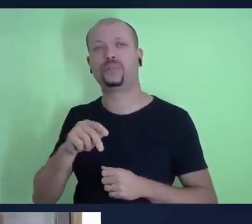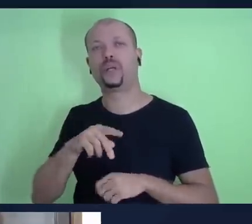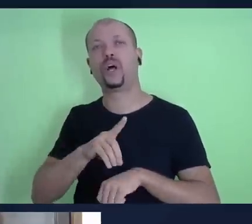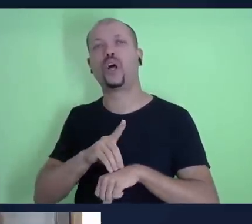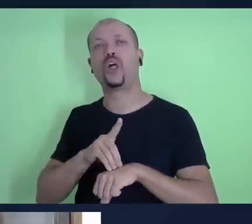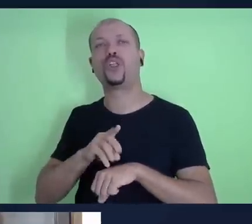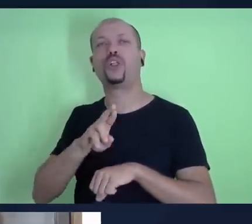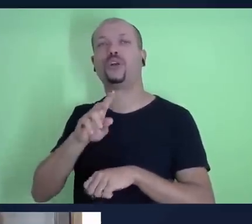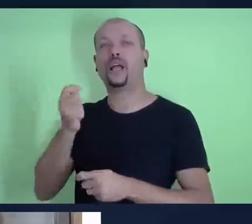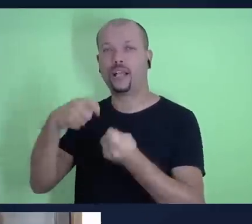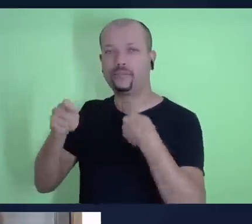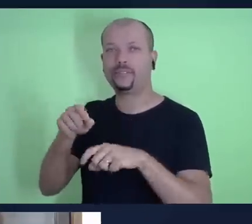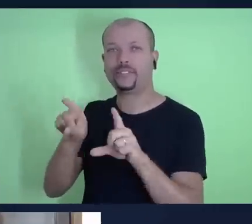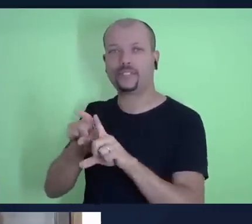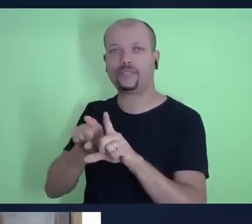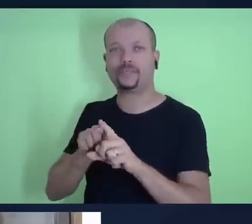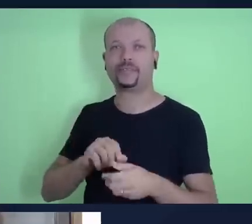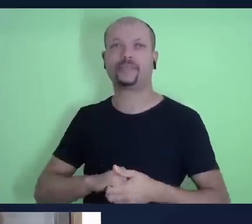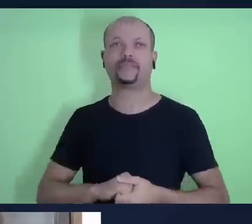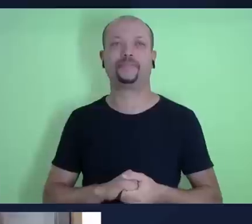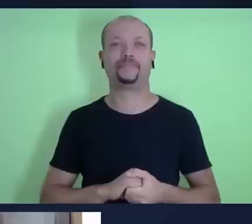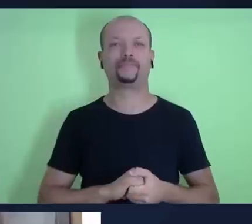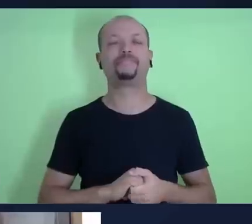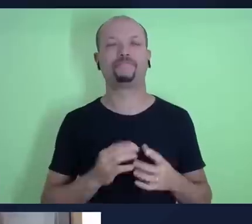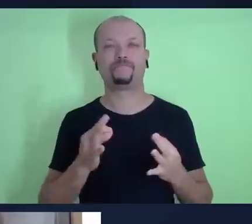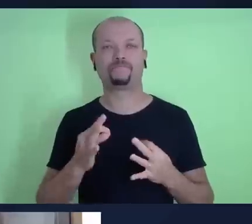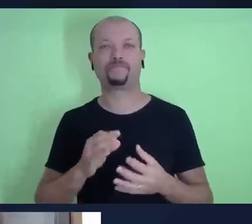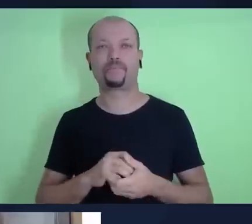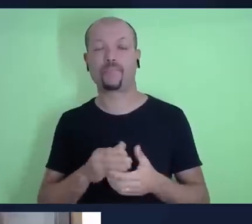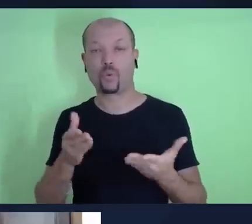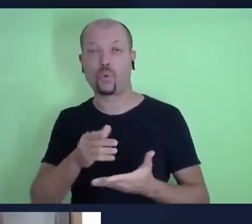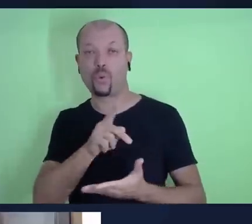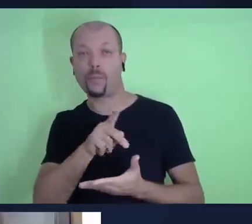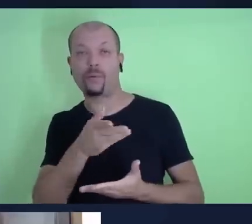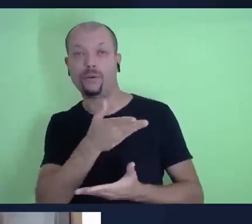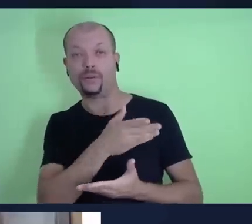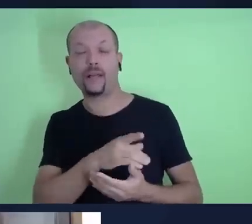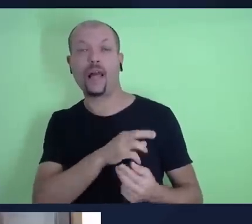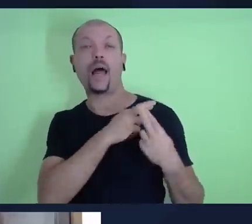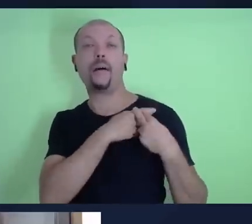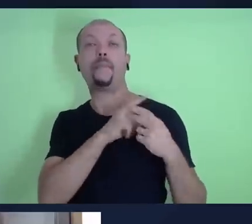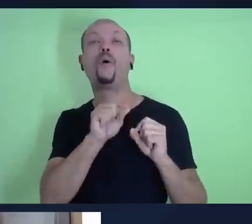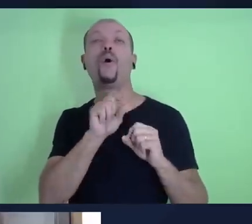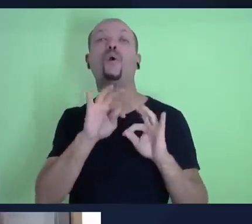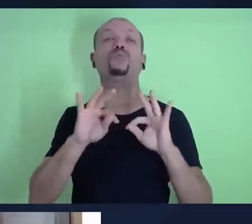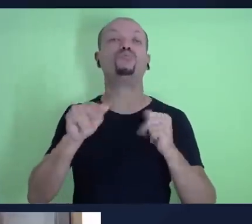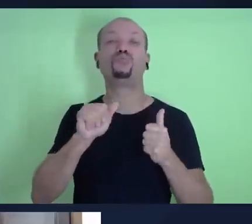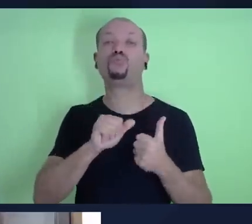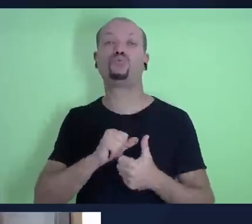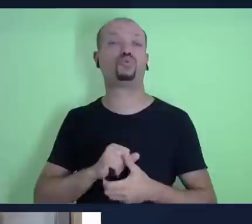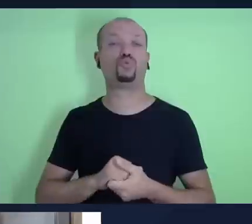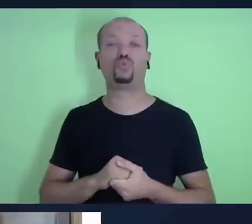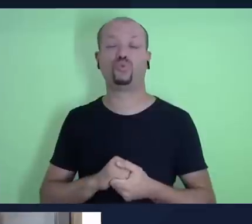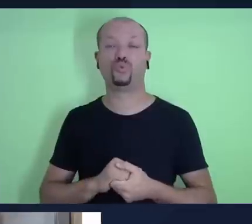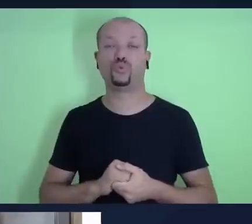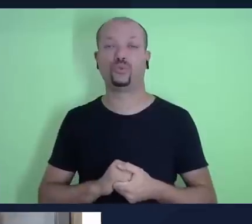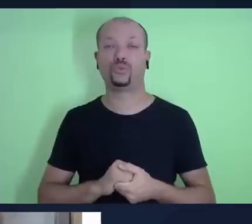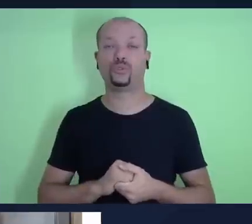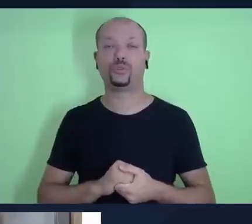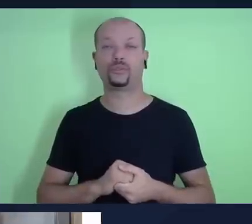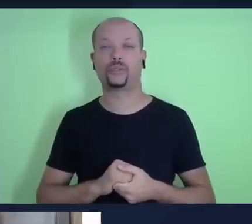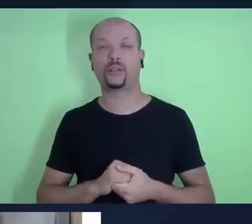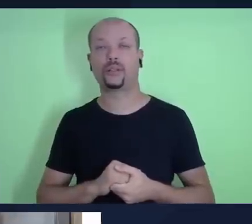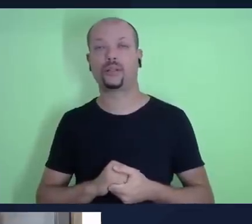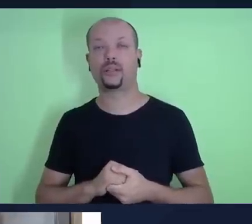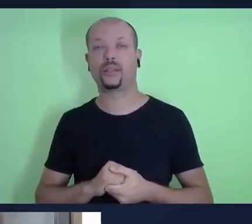administração também. Perfeito, e hoje o professor Everson, ele é responsável por todas as atividades, é, chamadas,